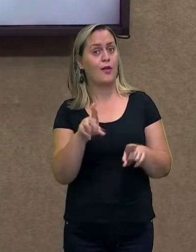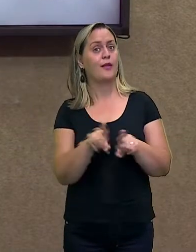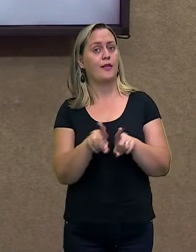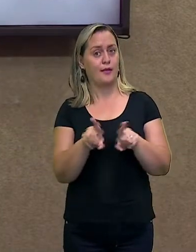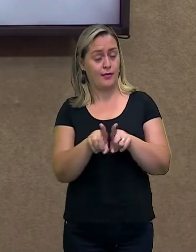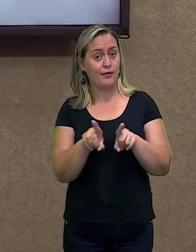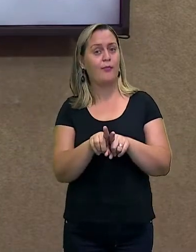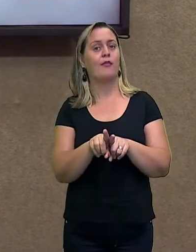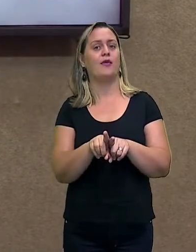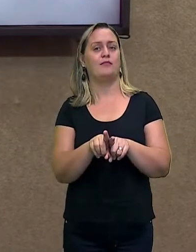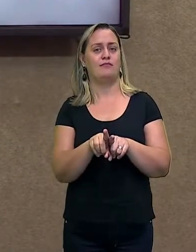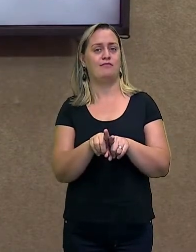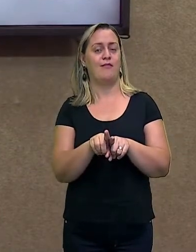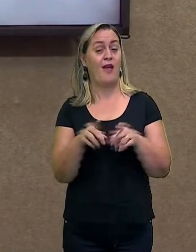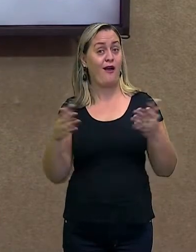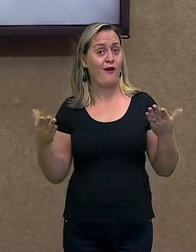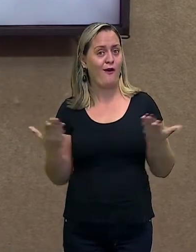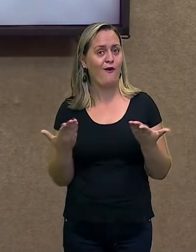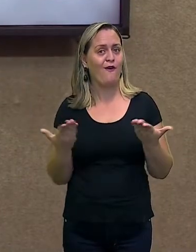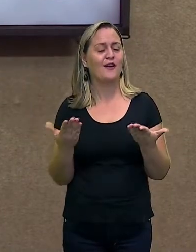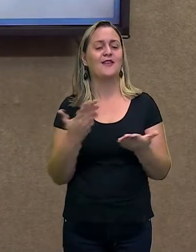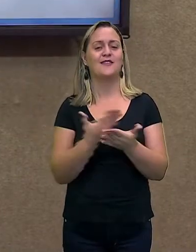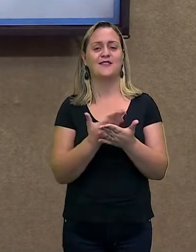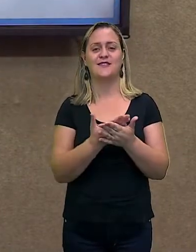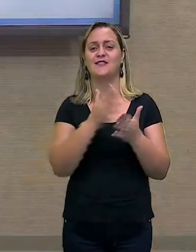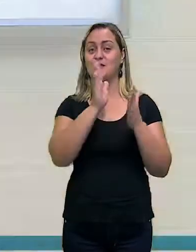Agora é a hora da aula de arte.